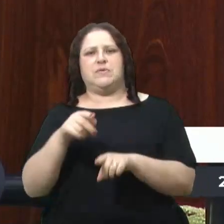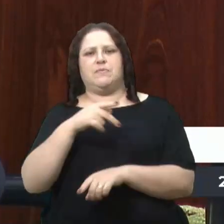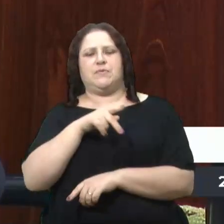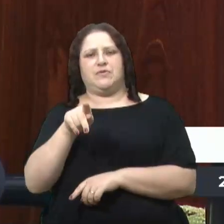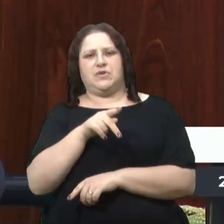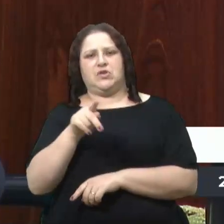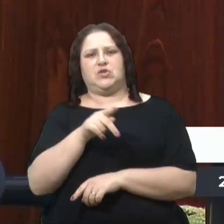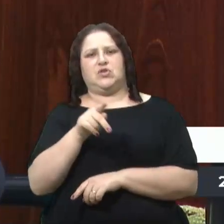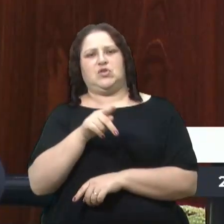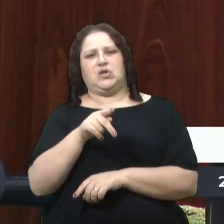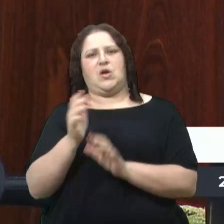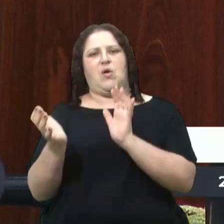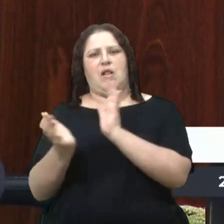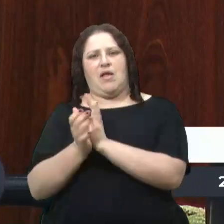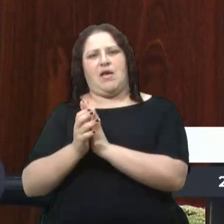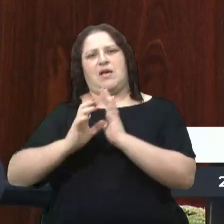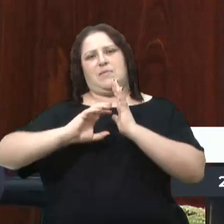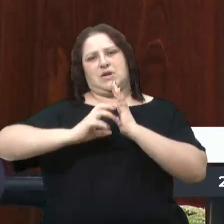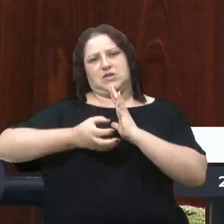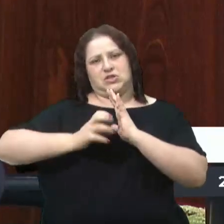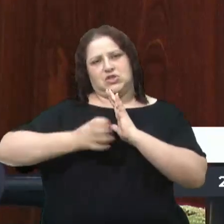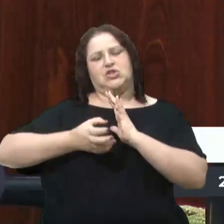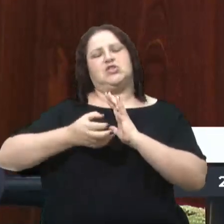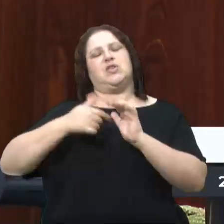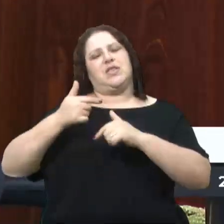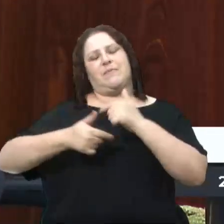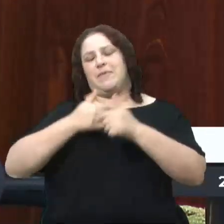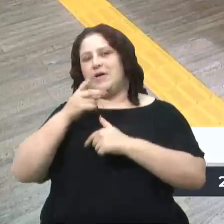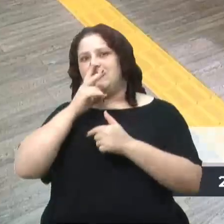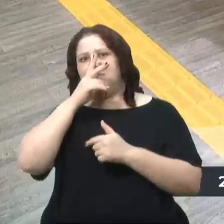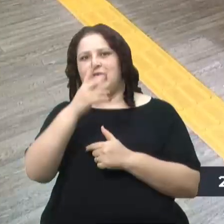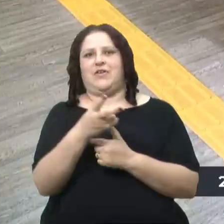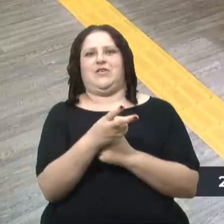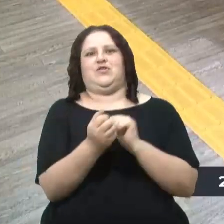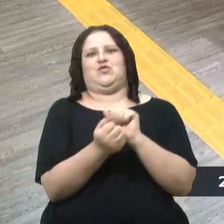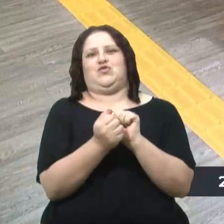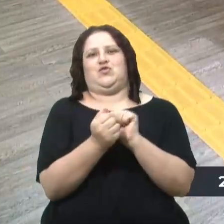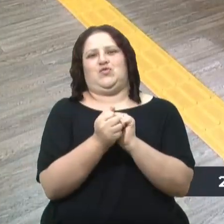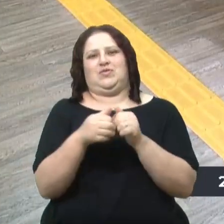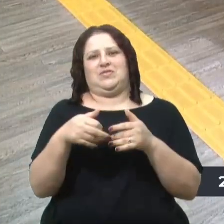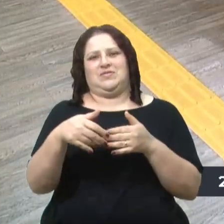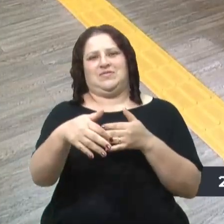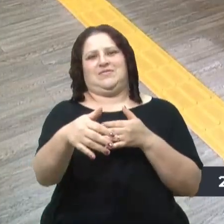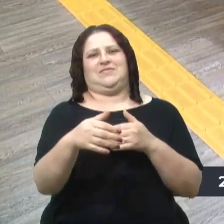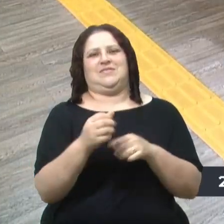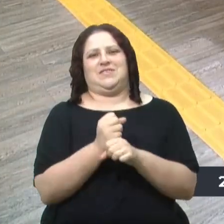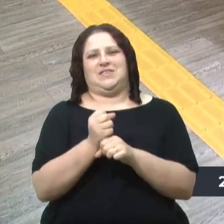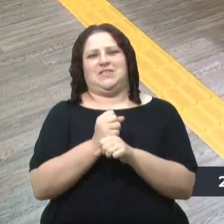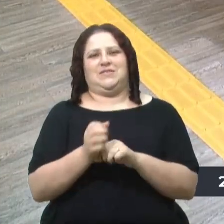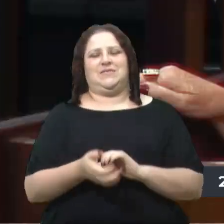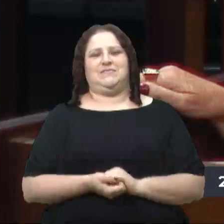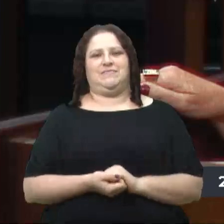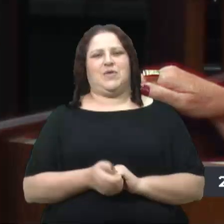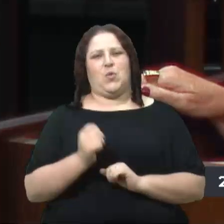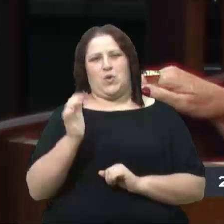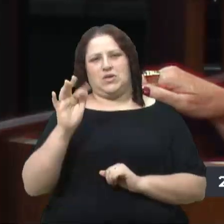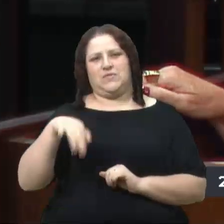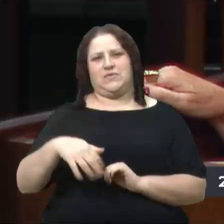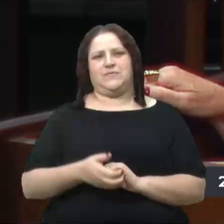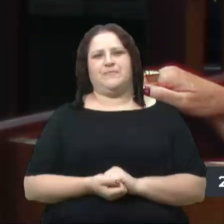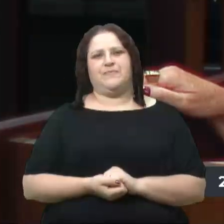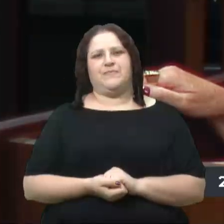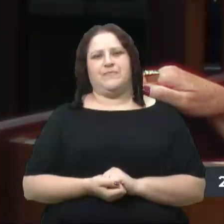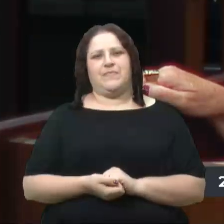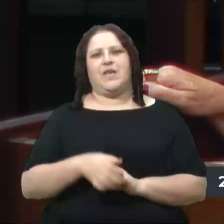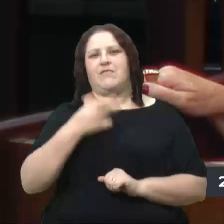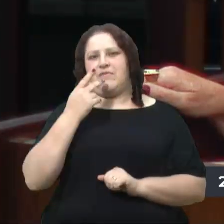vamos ter muitos trabalhos aí juntos nesse ano. Parabéns. Bom, para concluir, então, antes do agradecimento, eu quero dizer